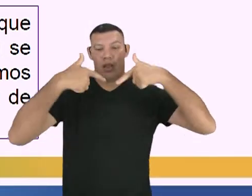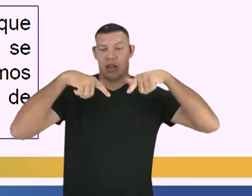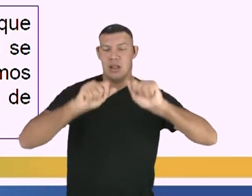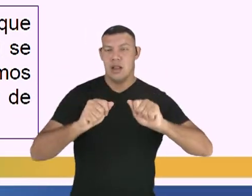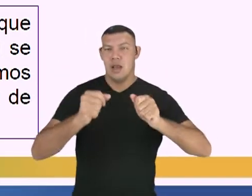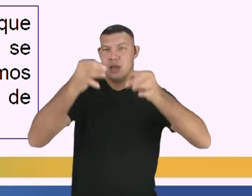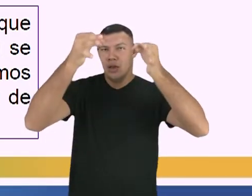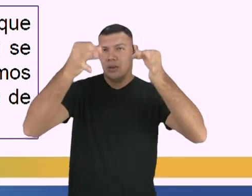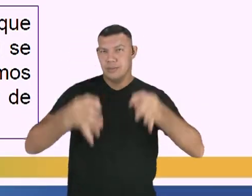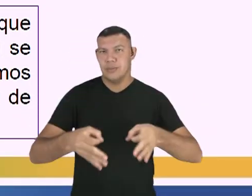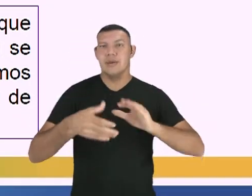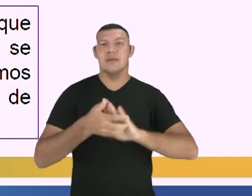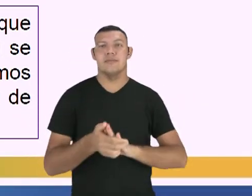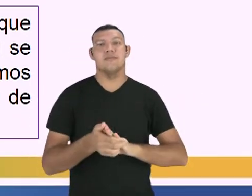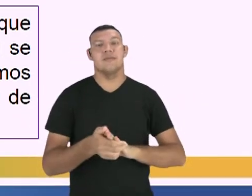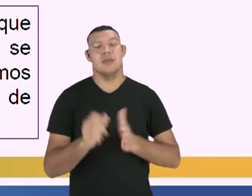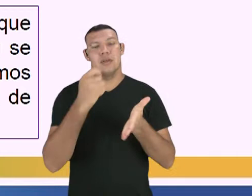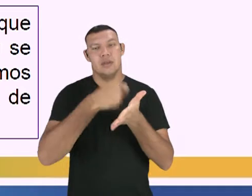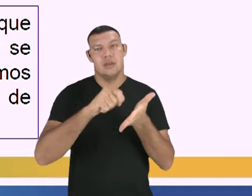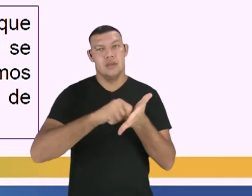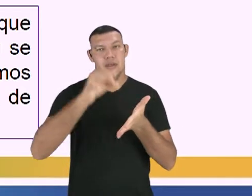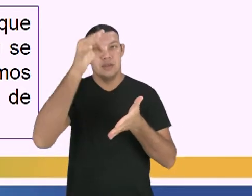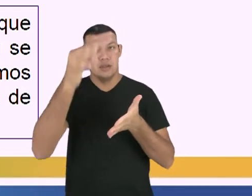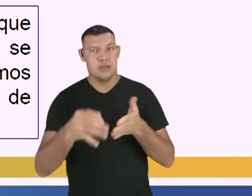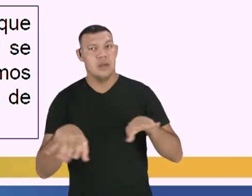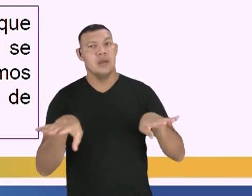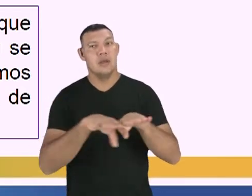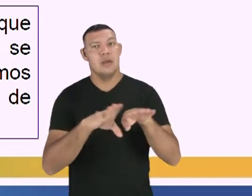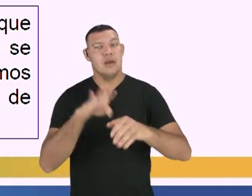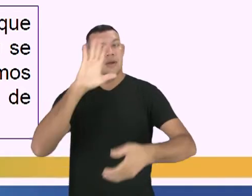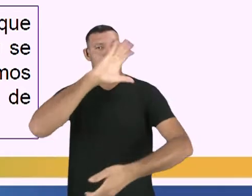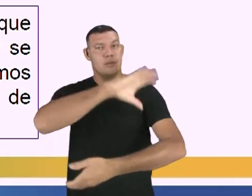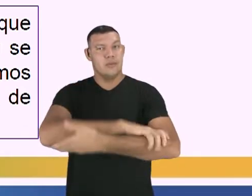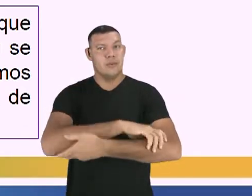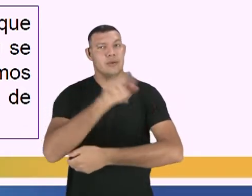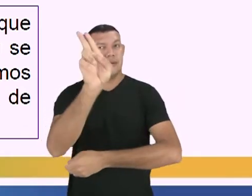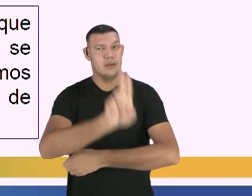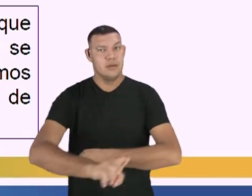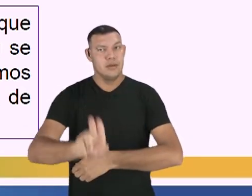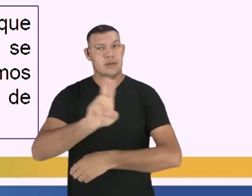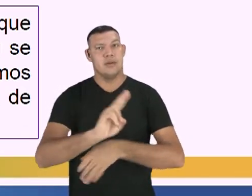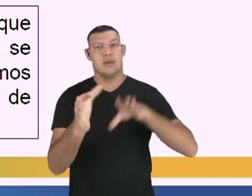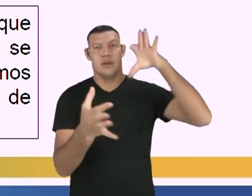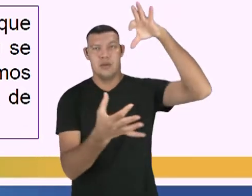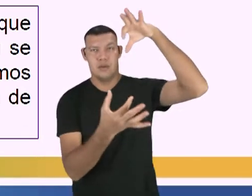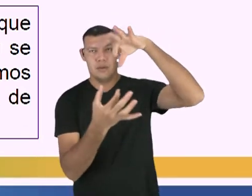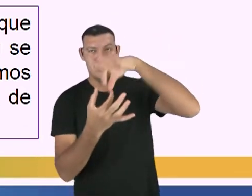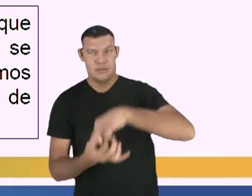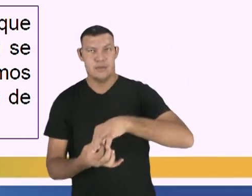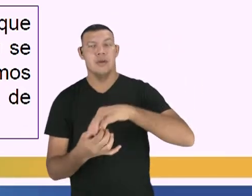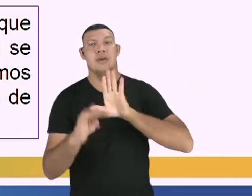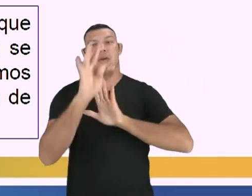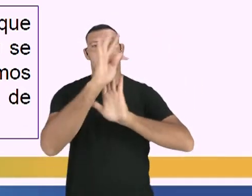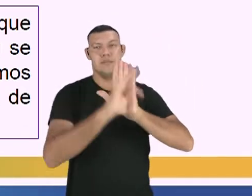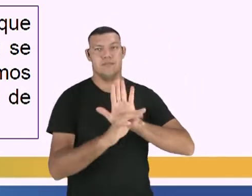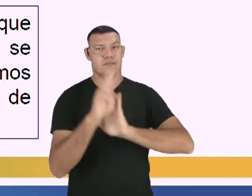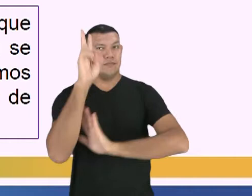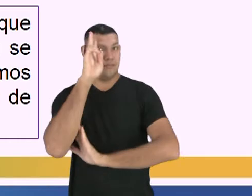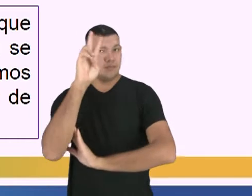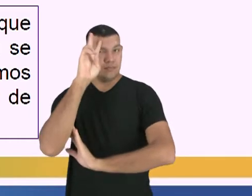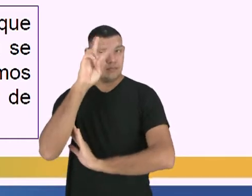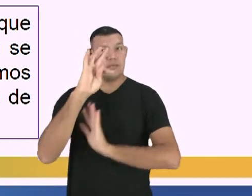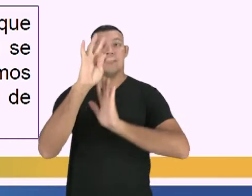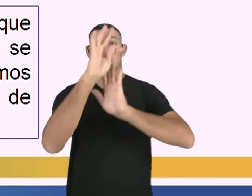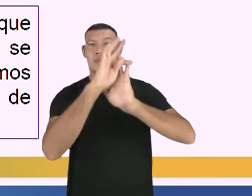ortografia, e uso adequado de conectores para garantir a coesão entre as partes. Lembrando que o